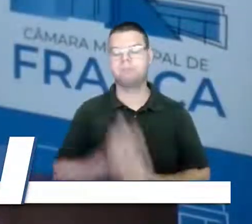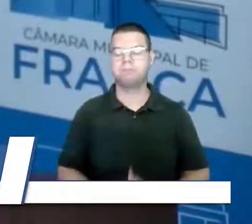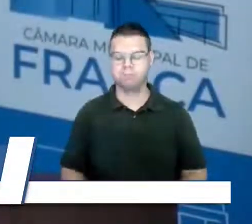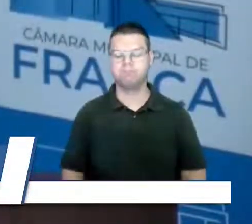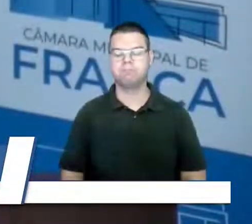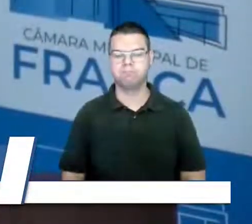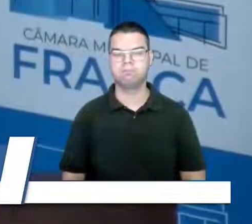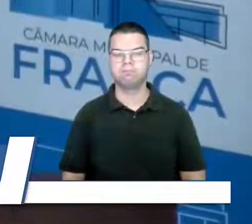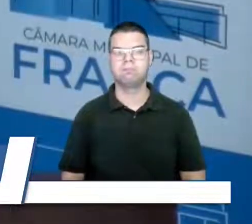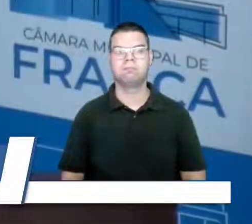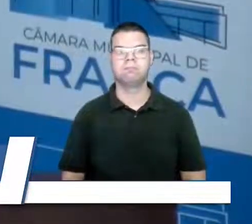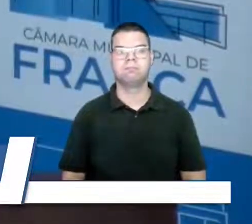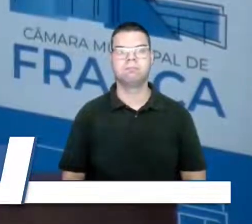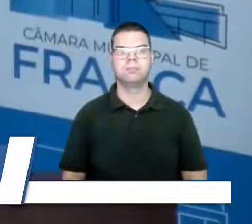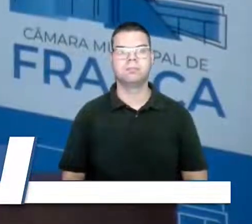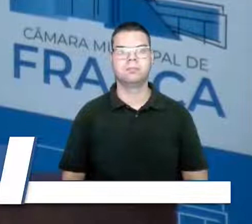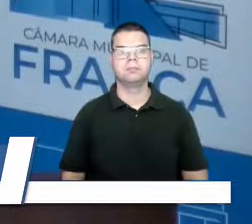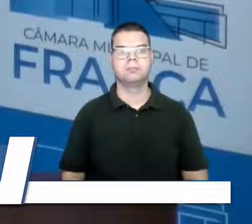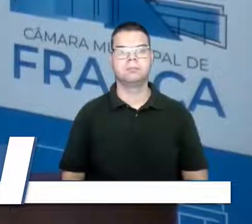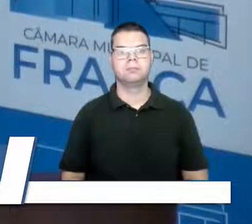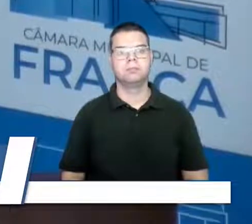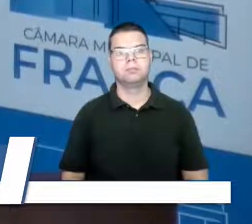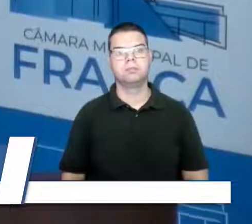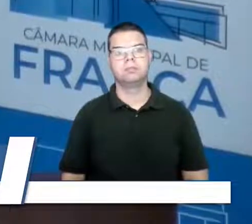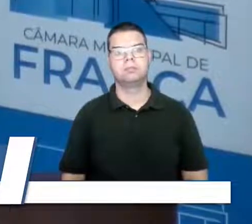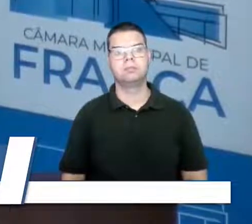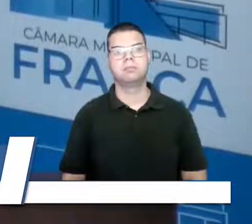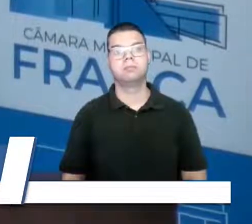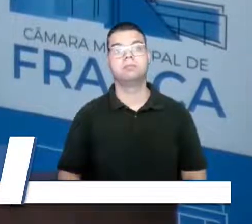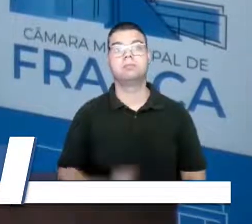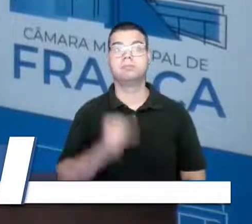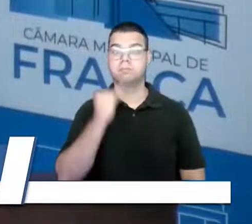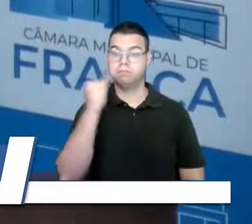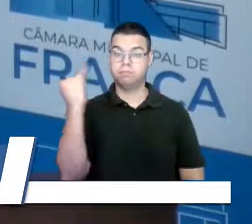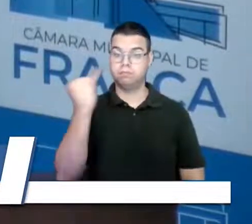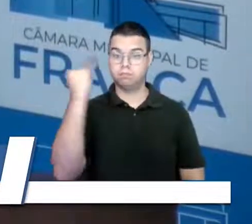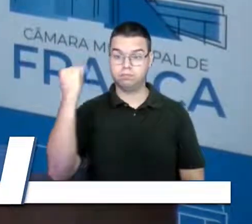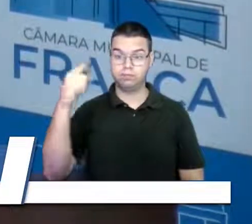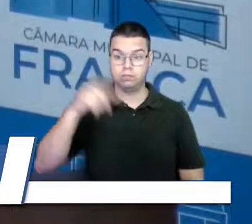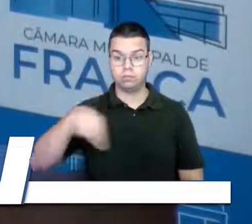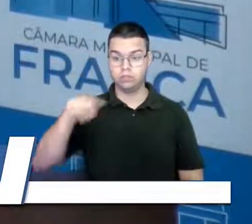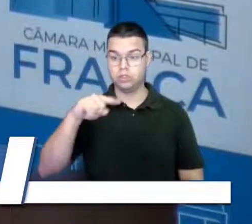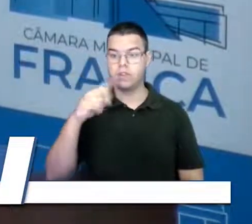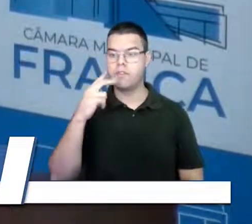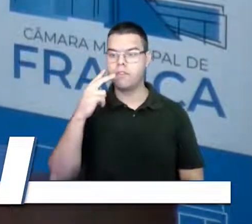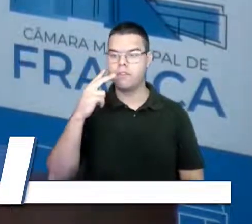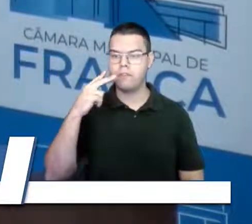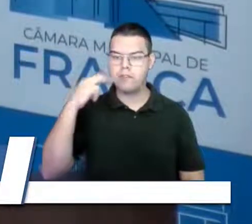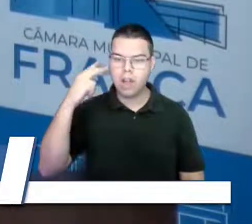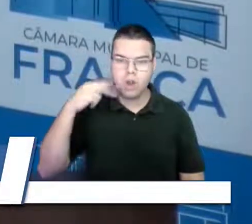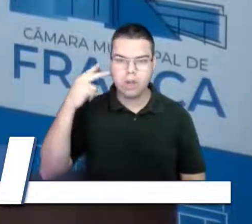É importante a gente valorizar as pessoas, porque na